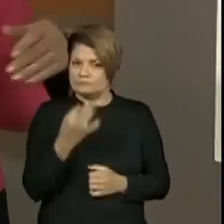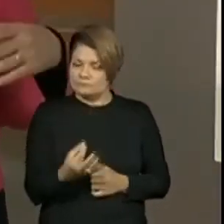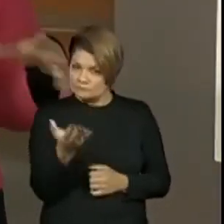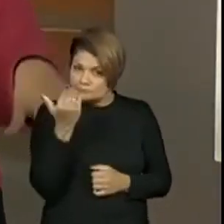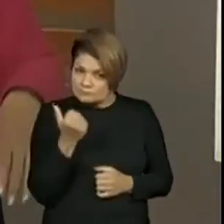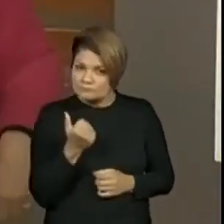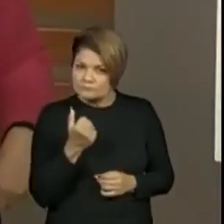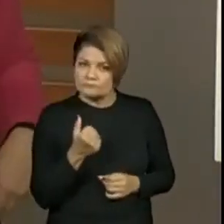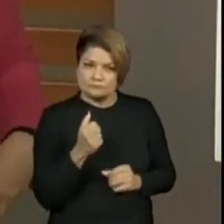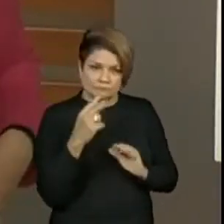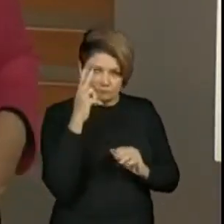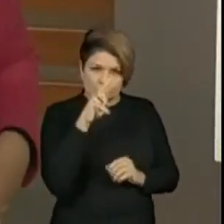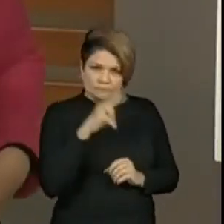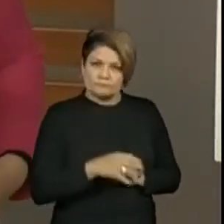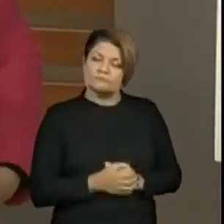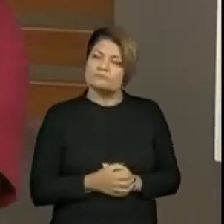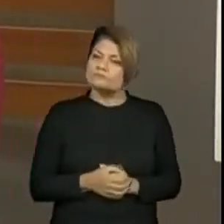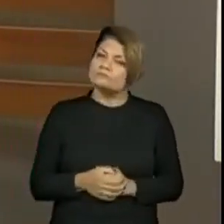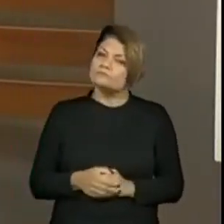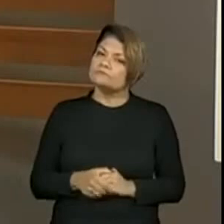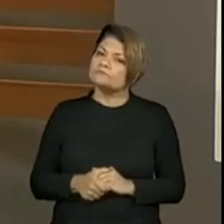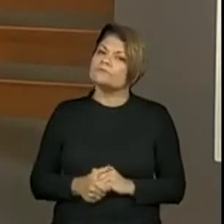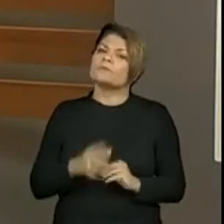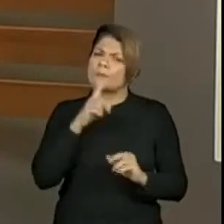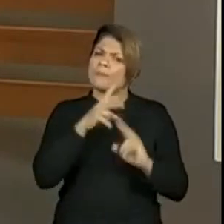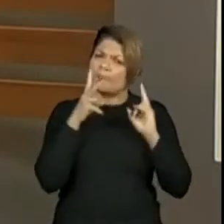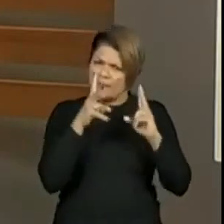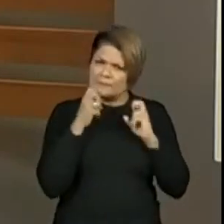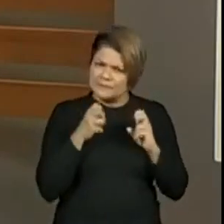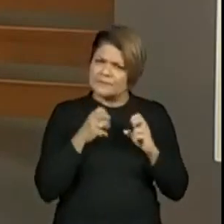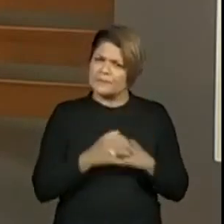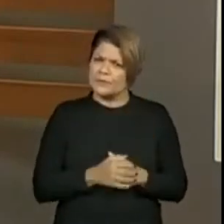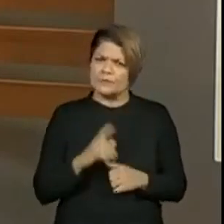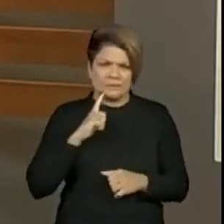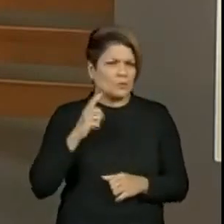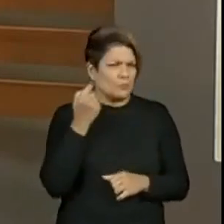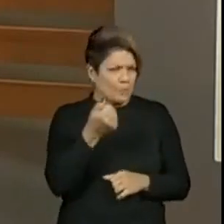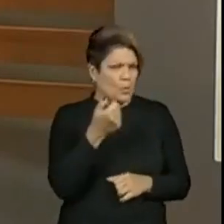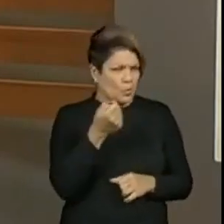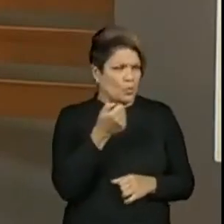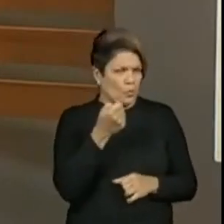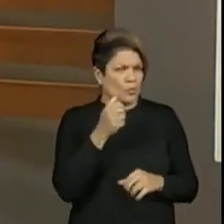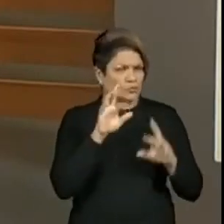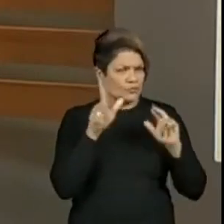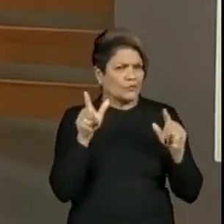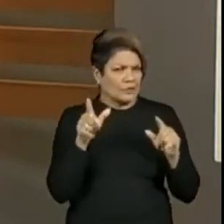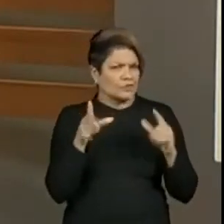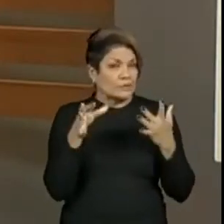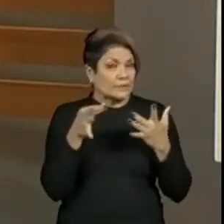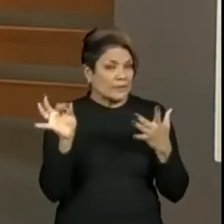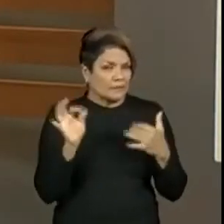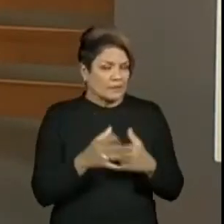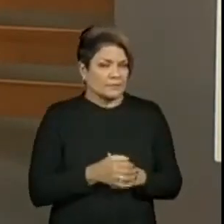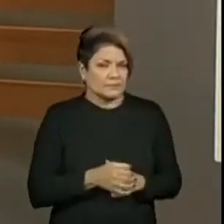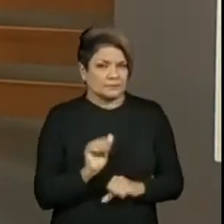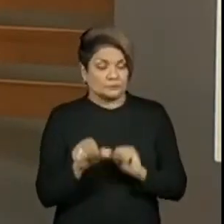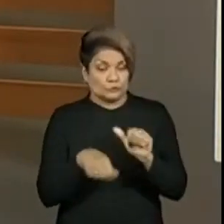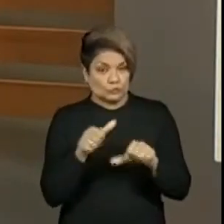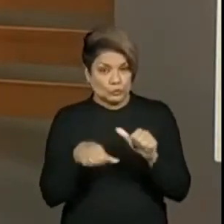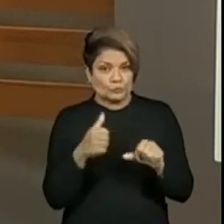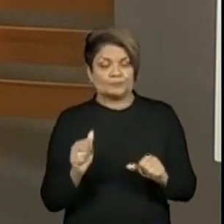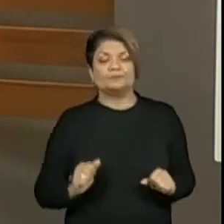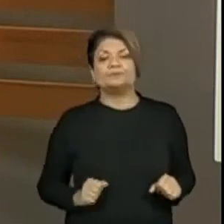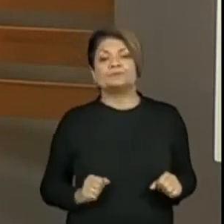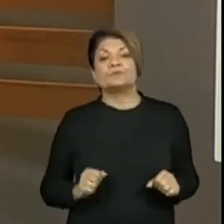Vocês acharam muito diferente? Vocês perceberam qual que foi um... Eu considero um grande detalhe dessa história, na mudança de versão?